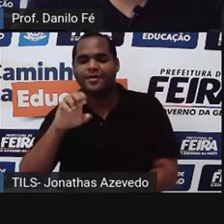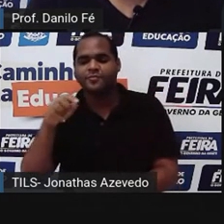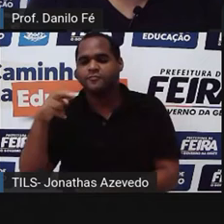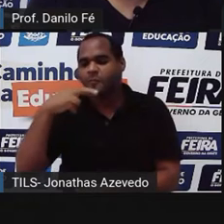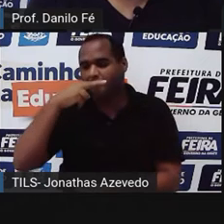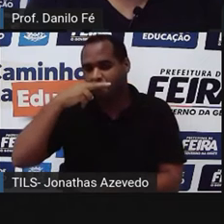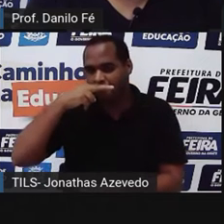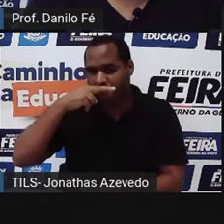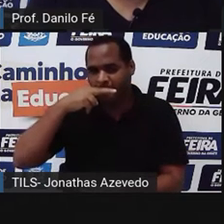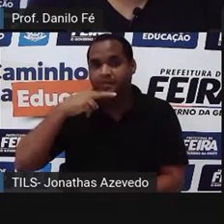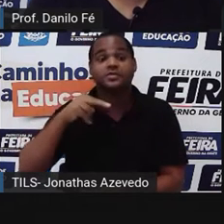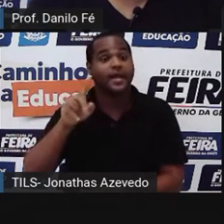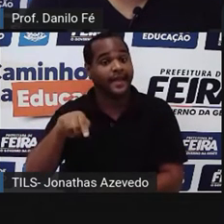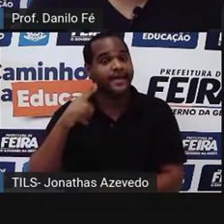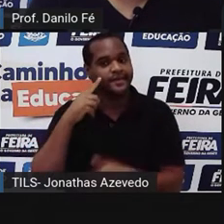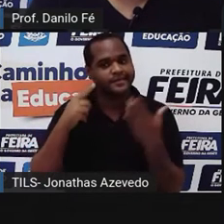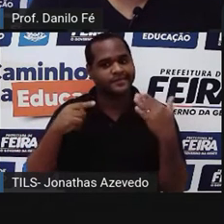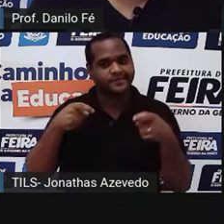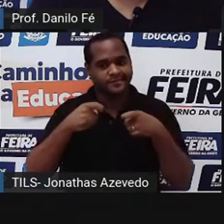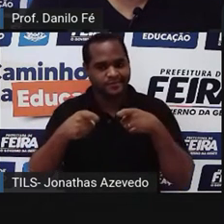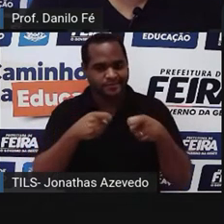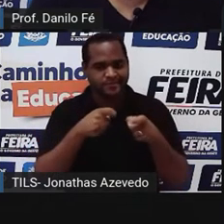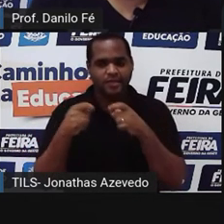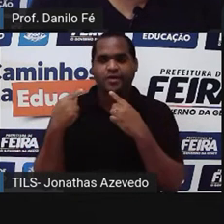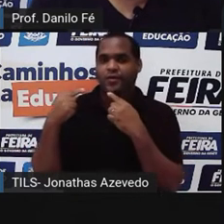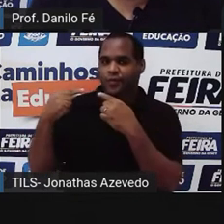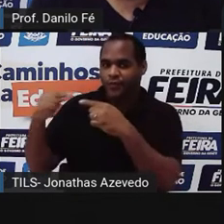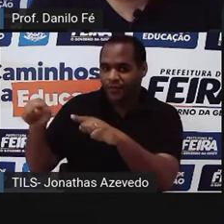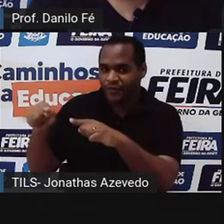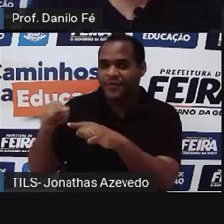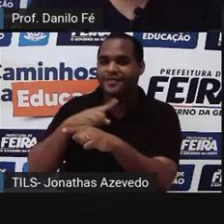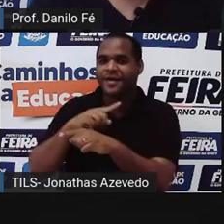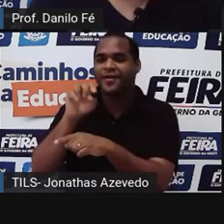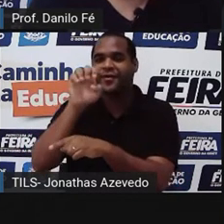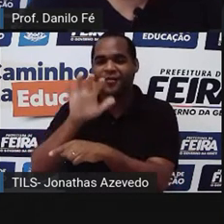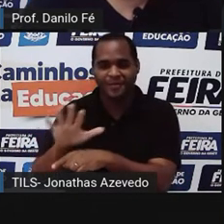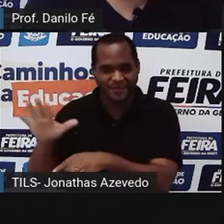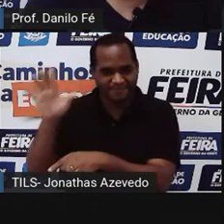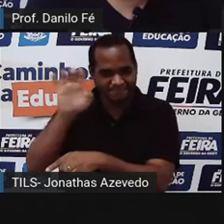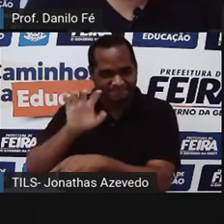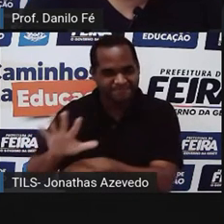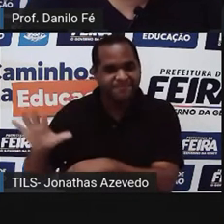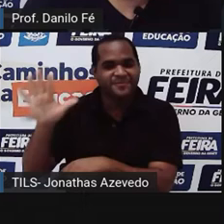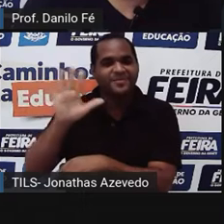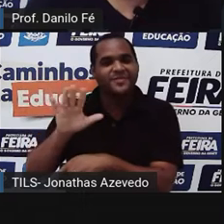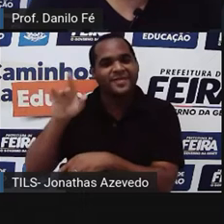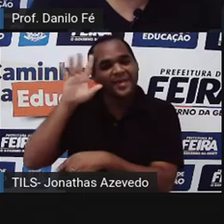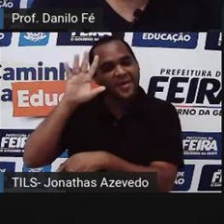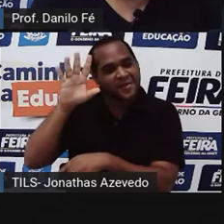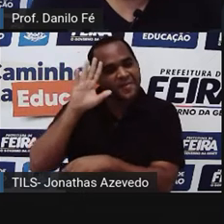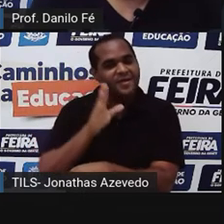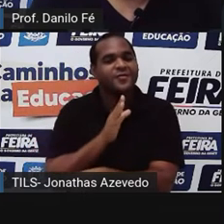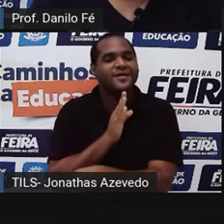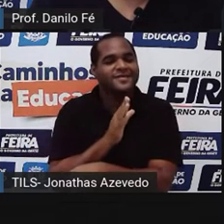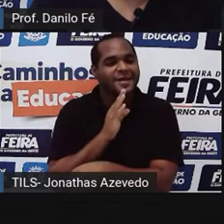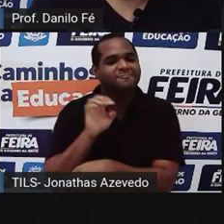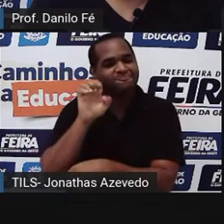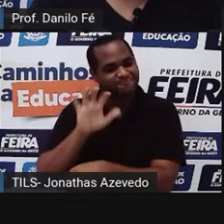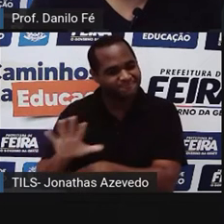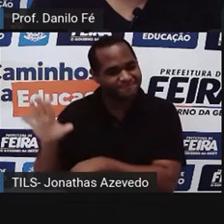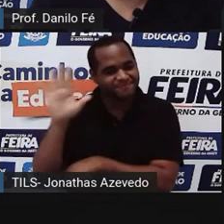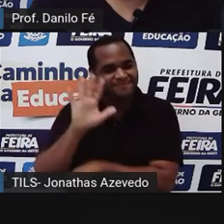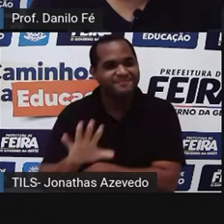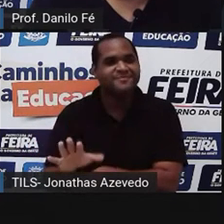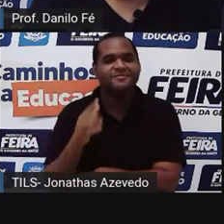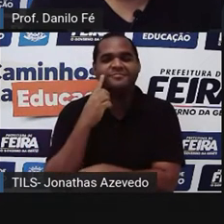em guerra contra a Europa. Ele tinha vencido a Europa e